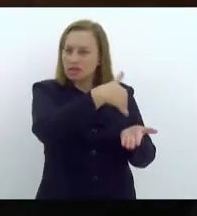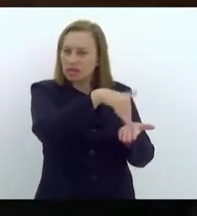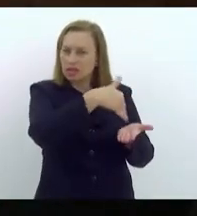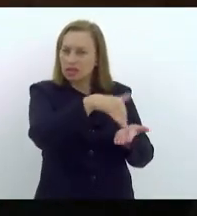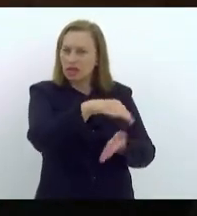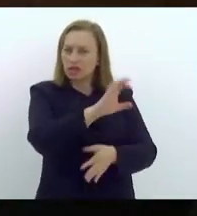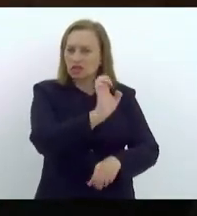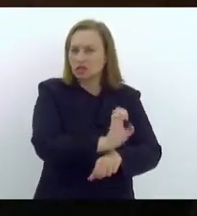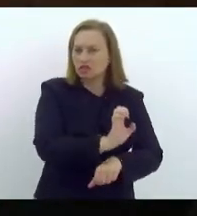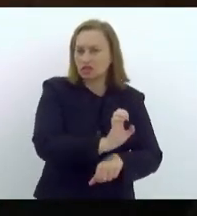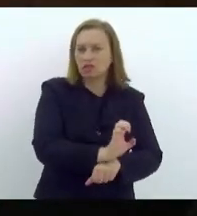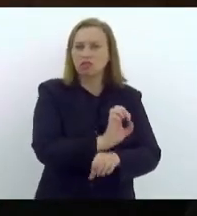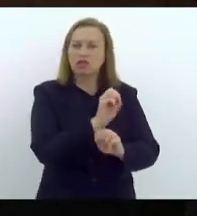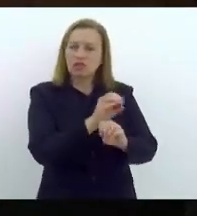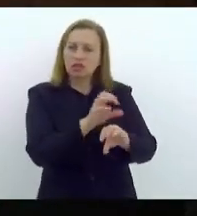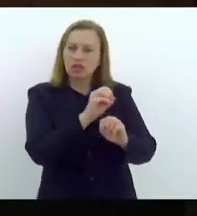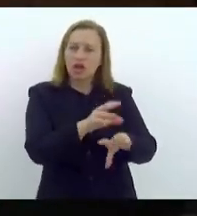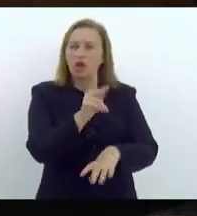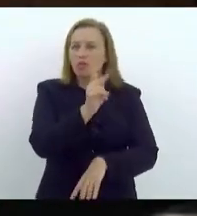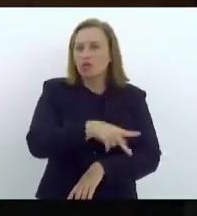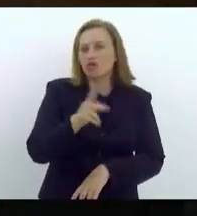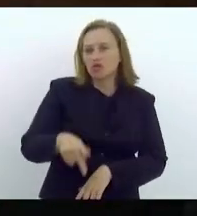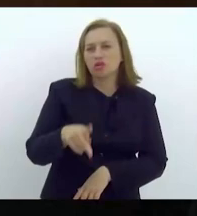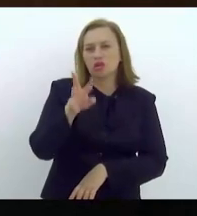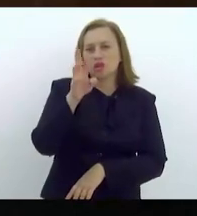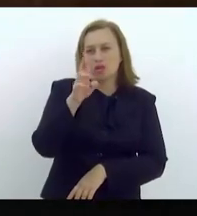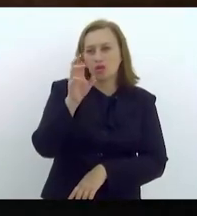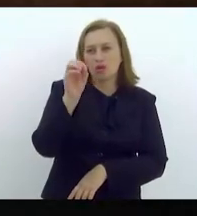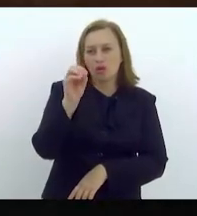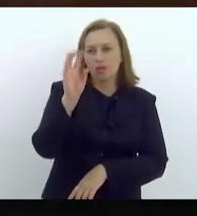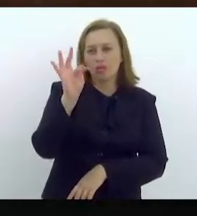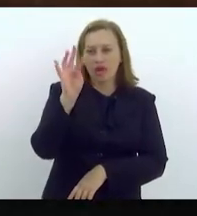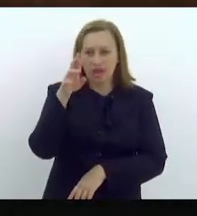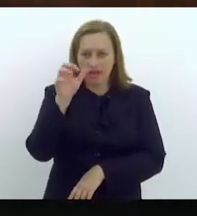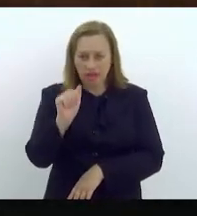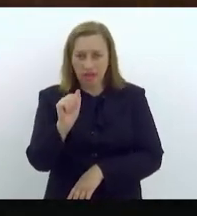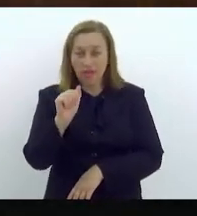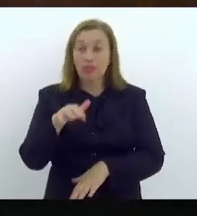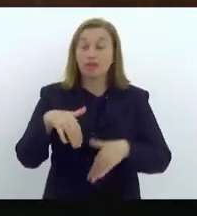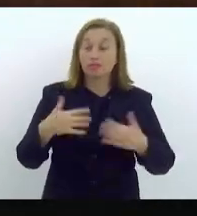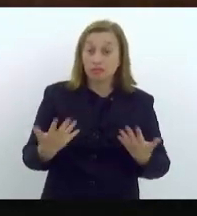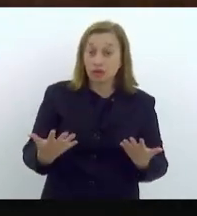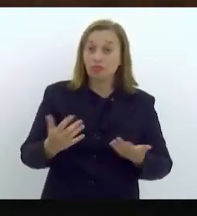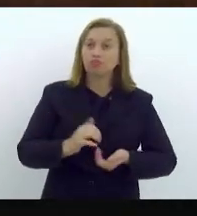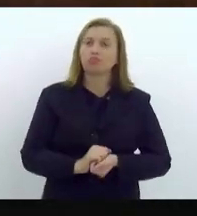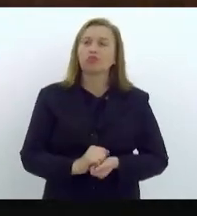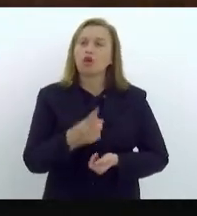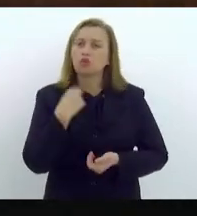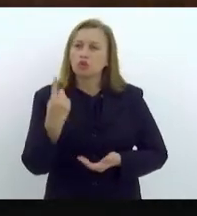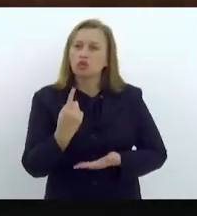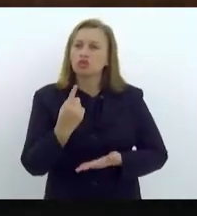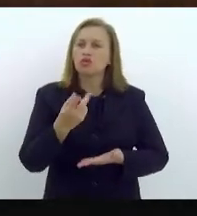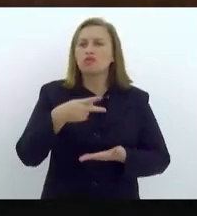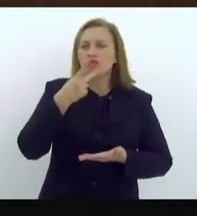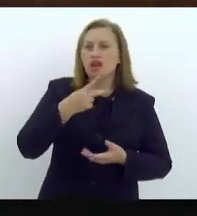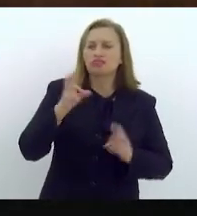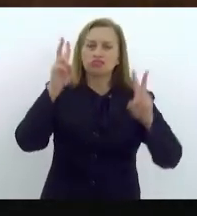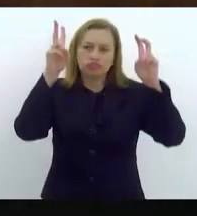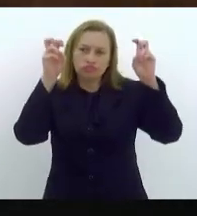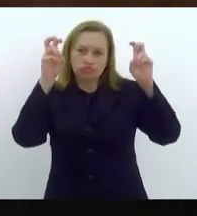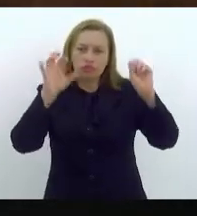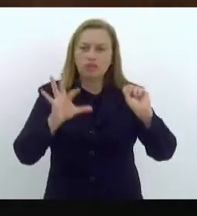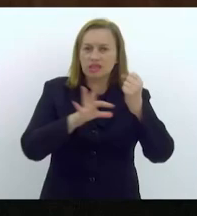Educação, a professora Roberta. Sendo assim, uma vez que nós estamos tratando do tema segurança